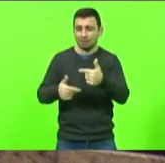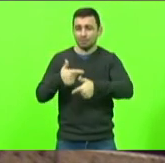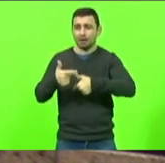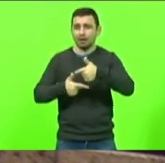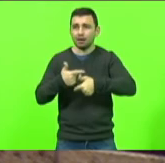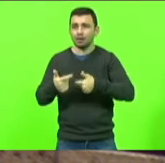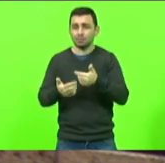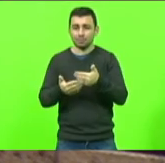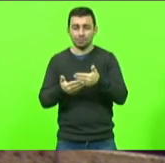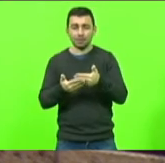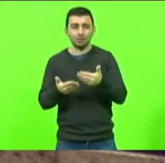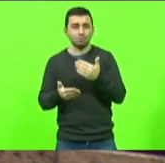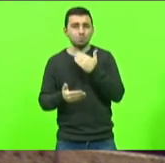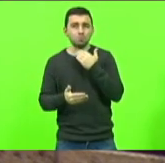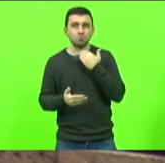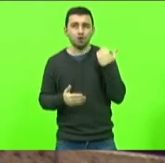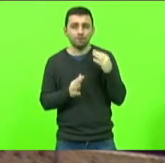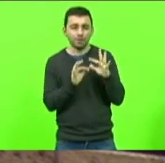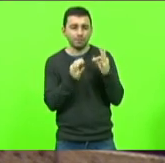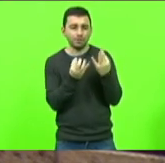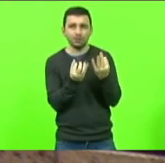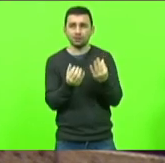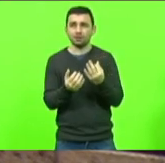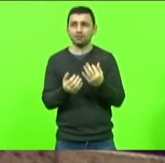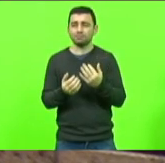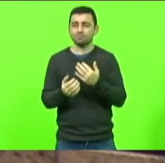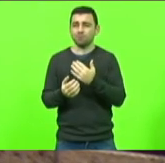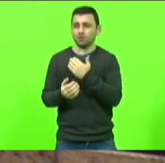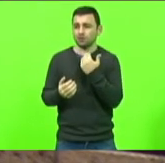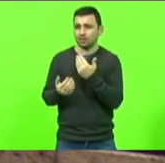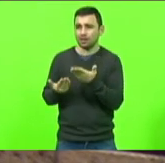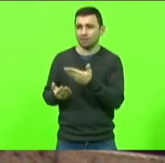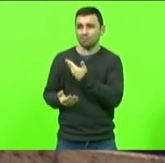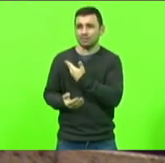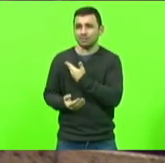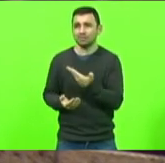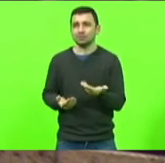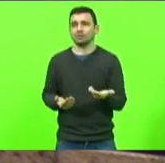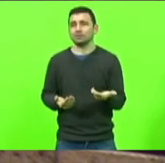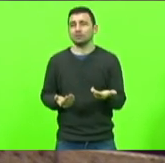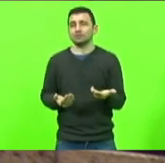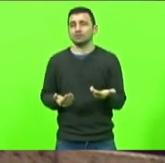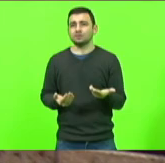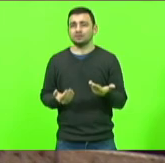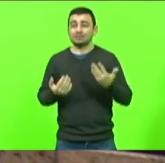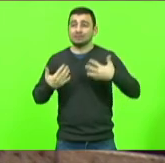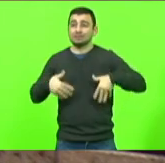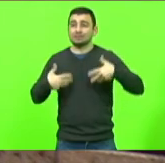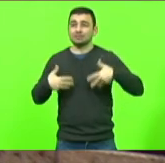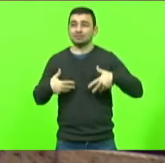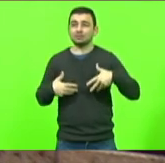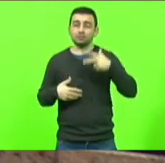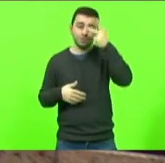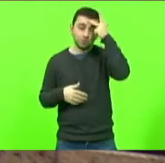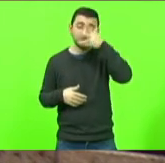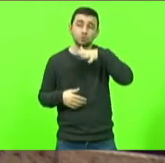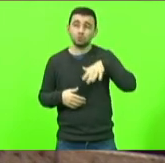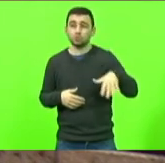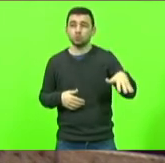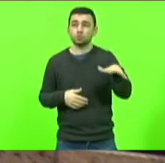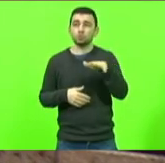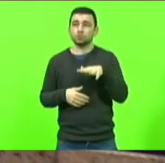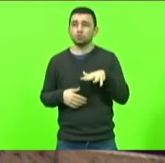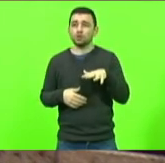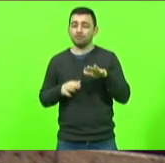perderam familiares pessoas que perderam amigos pessoas que mesmo sem ter tido nenhuma dessas